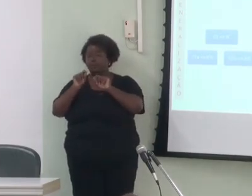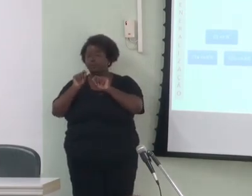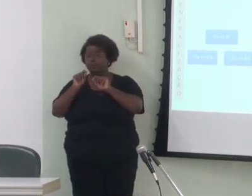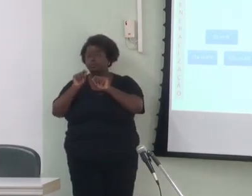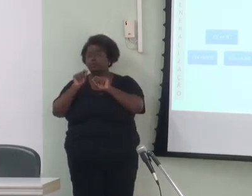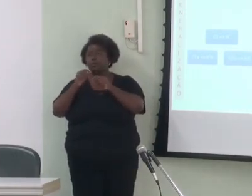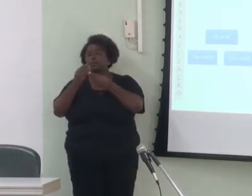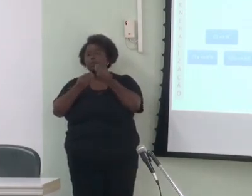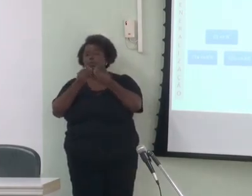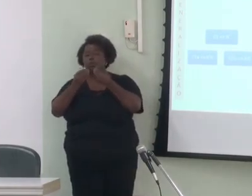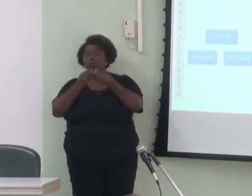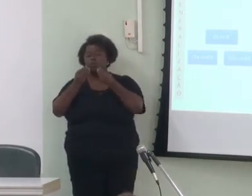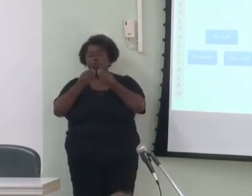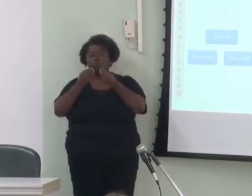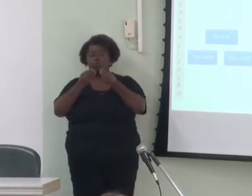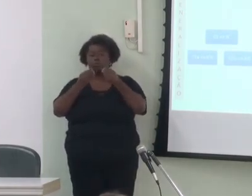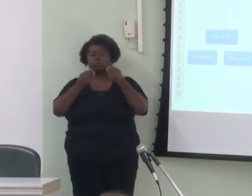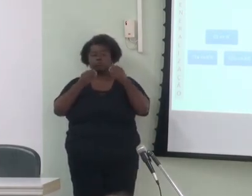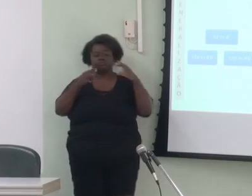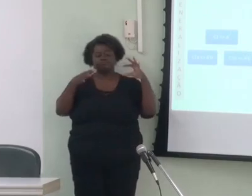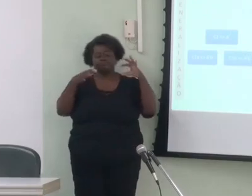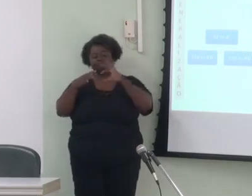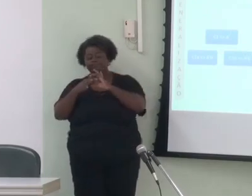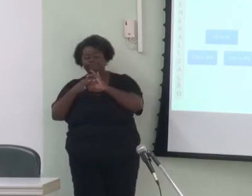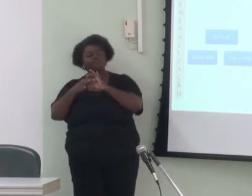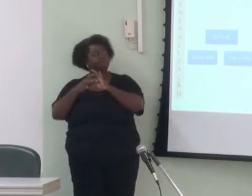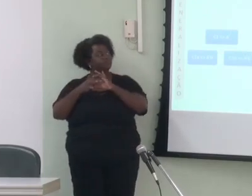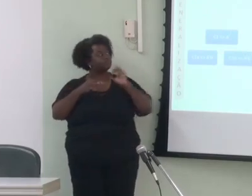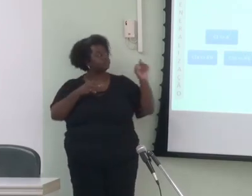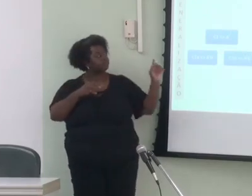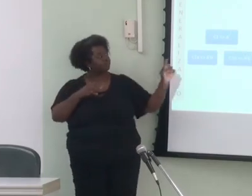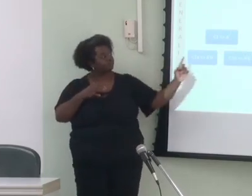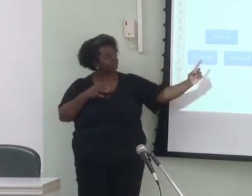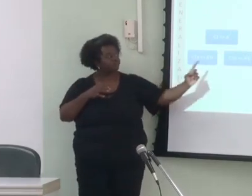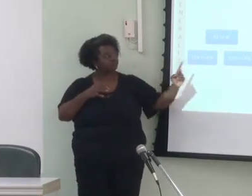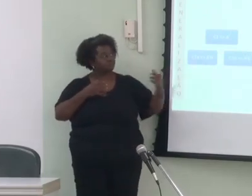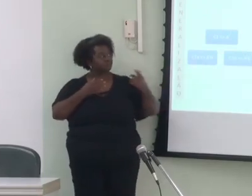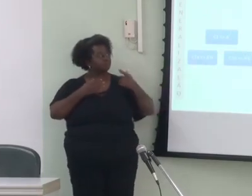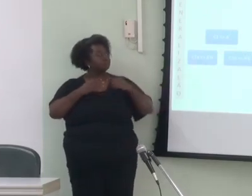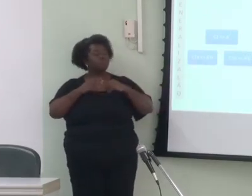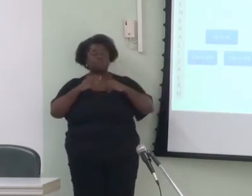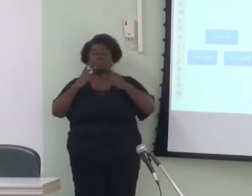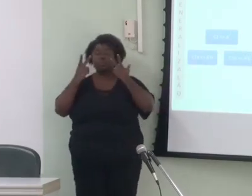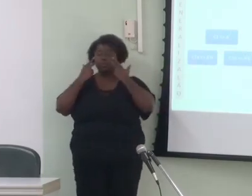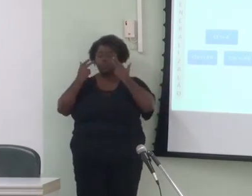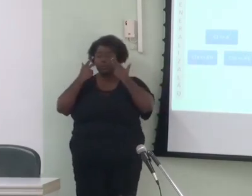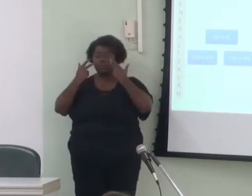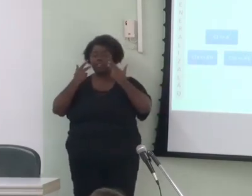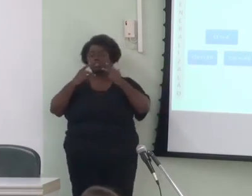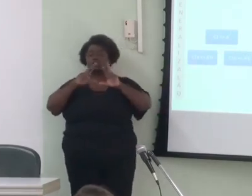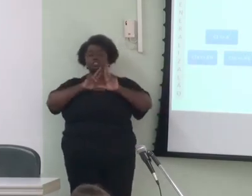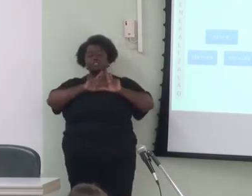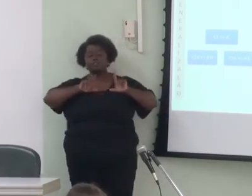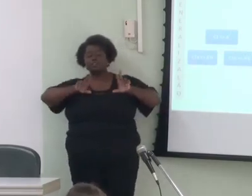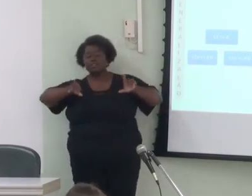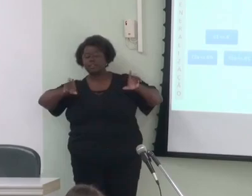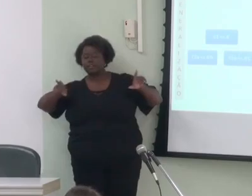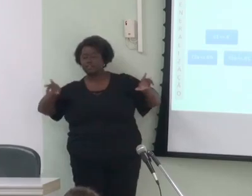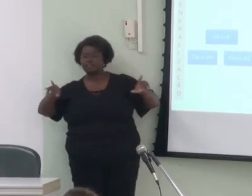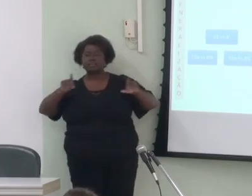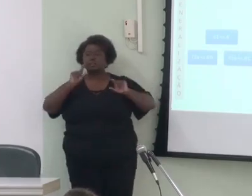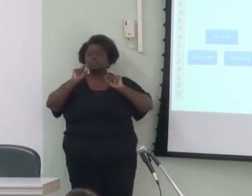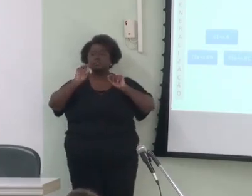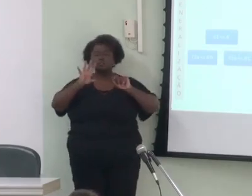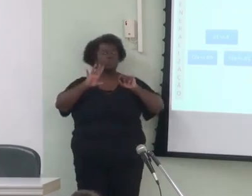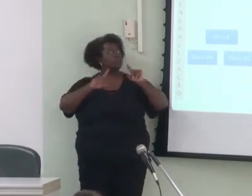respeito a natureza dos elos que ligam os nós aqui concebidos como construções geralmente se distingue apenas entre elos